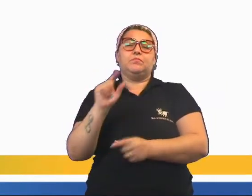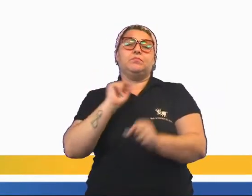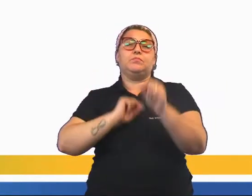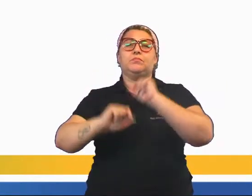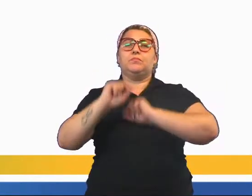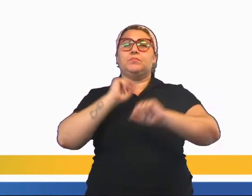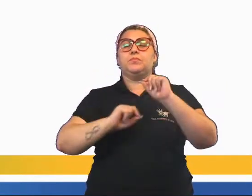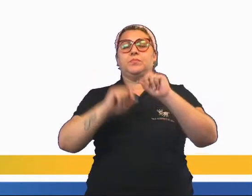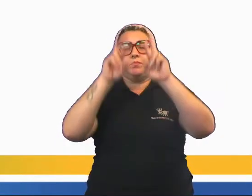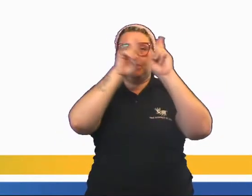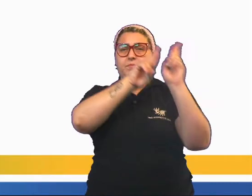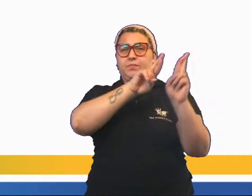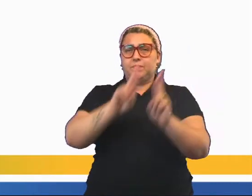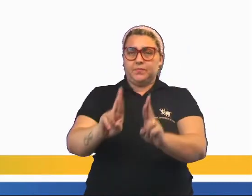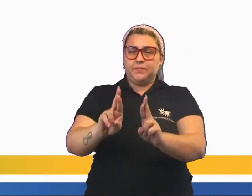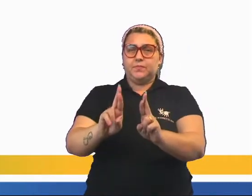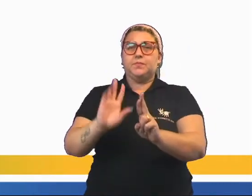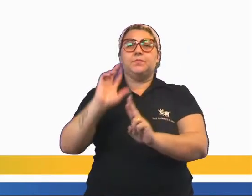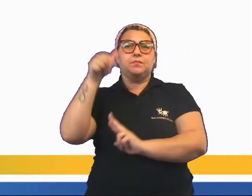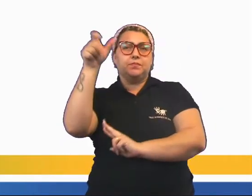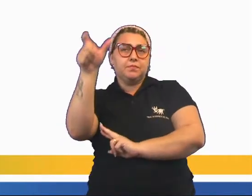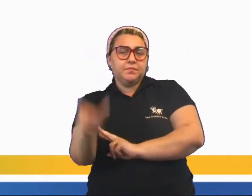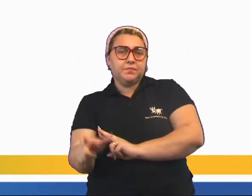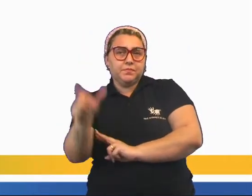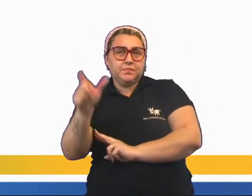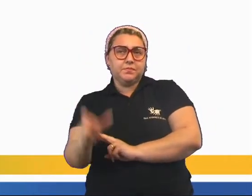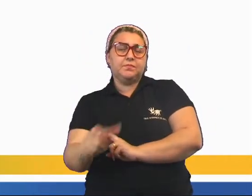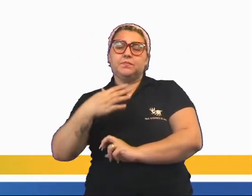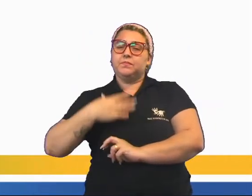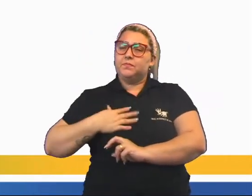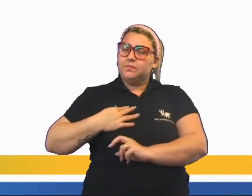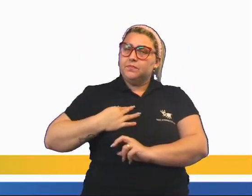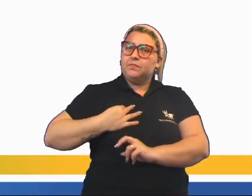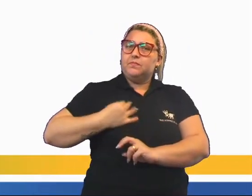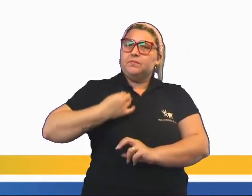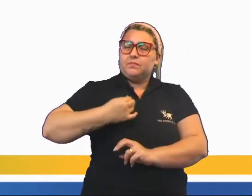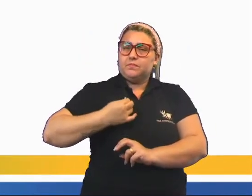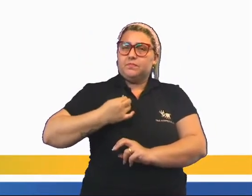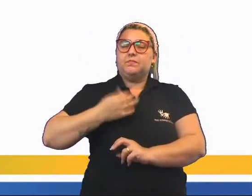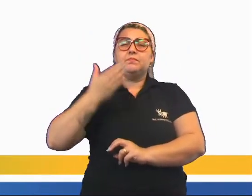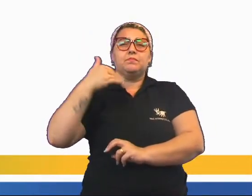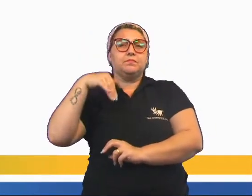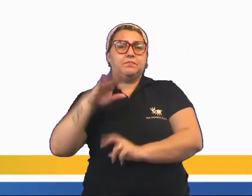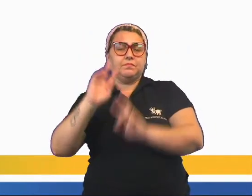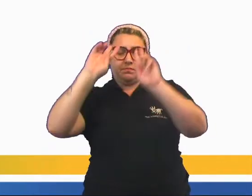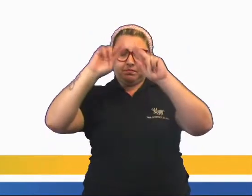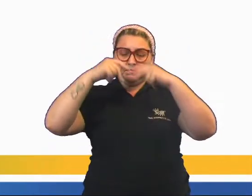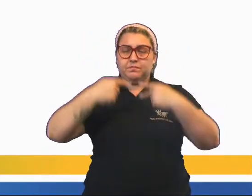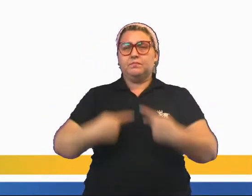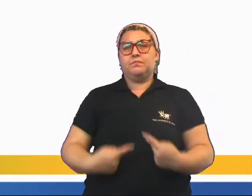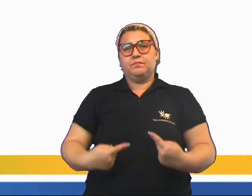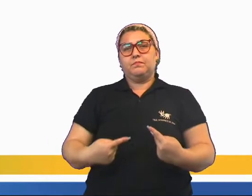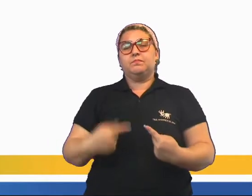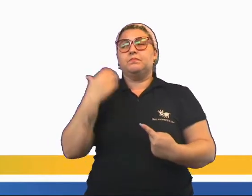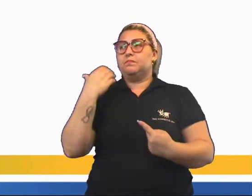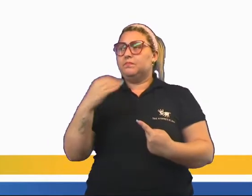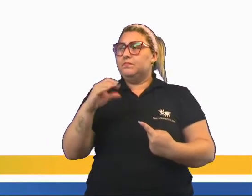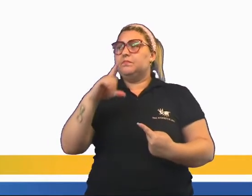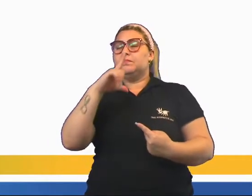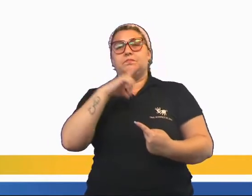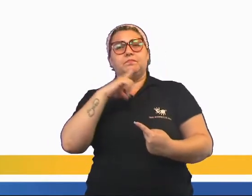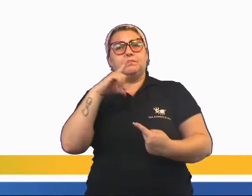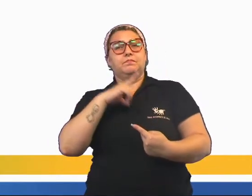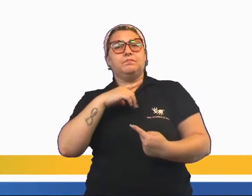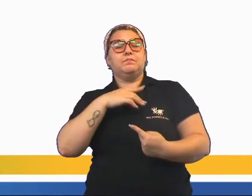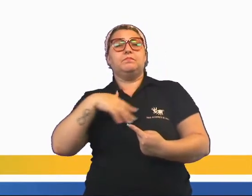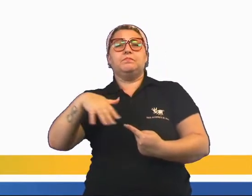o quê? Que respeitasse o outro, que fosse solidário, que fosse mais humano. A ciência pensa no bem